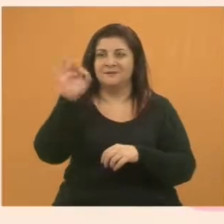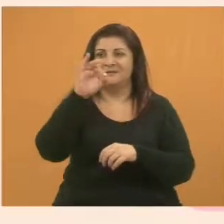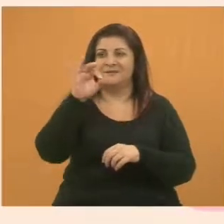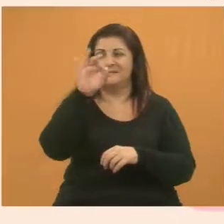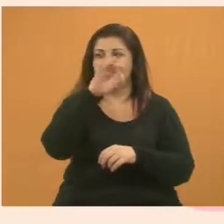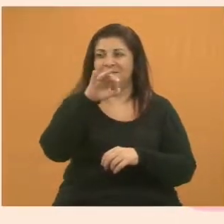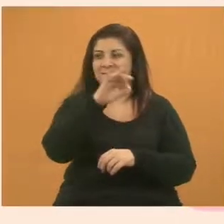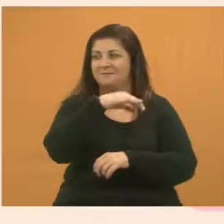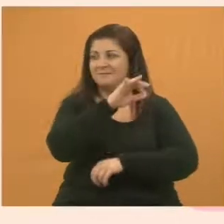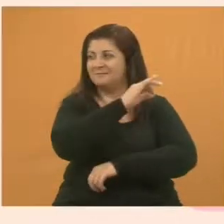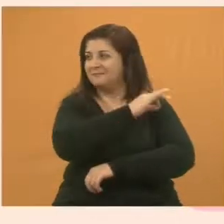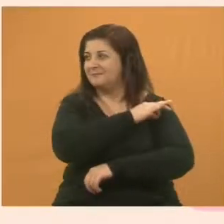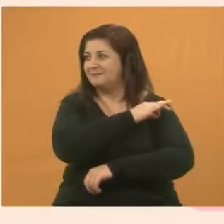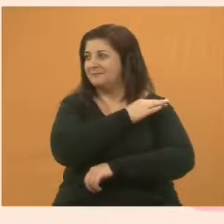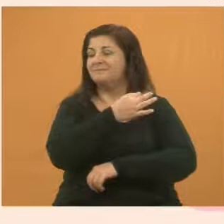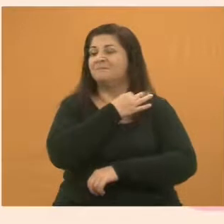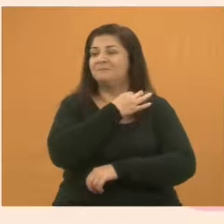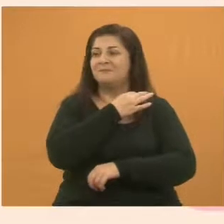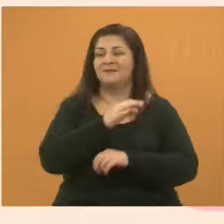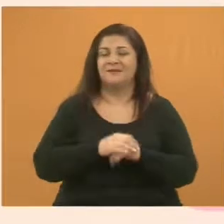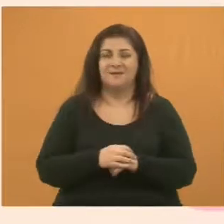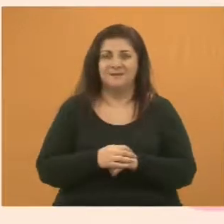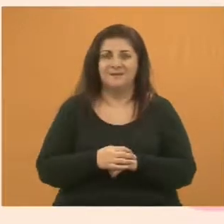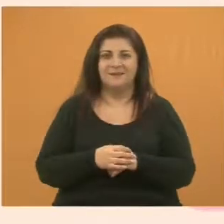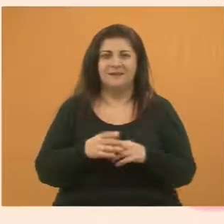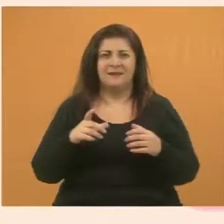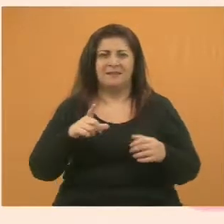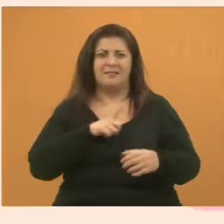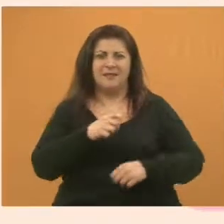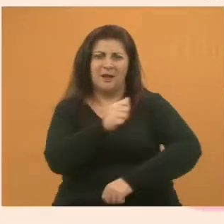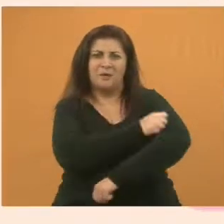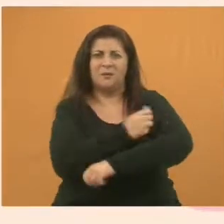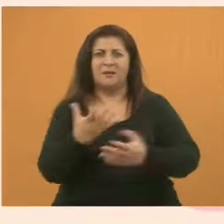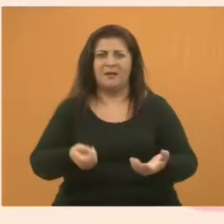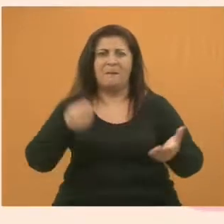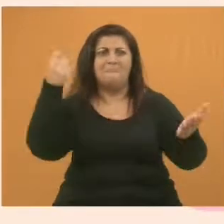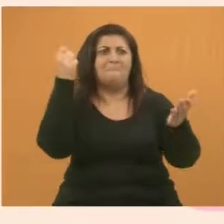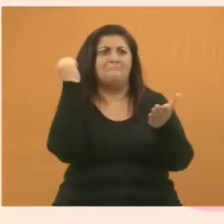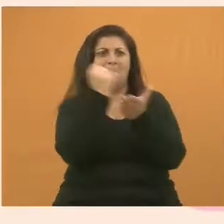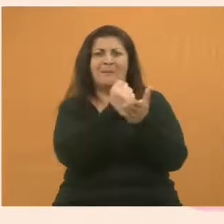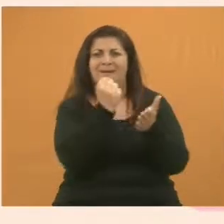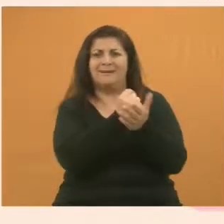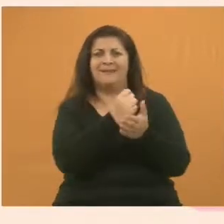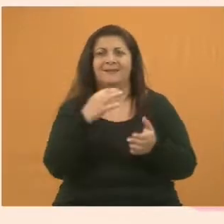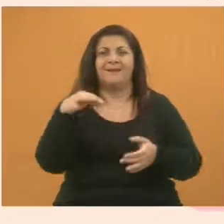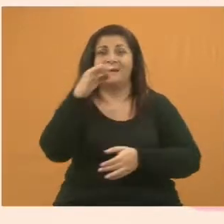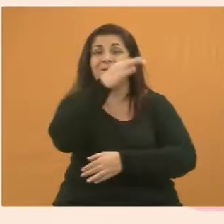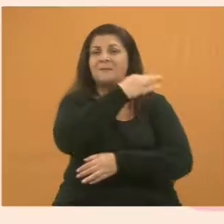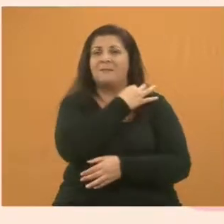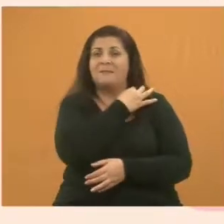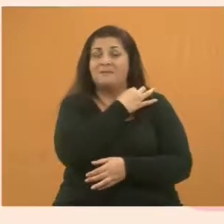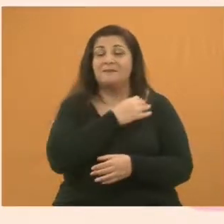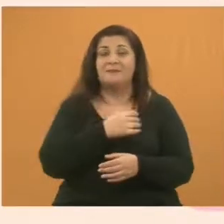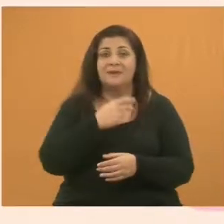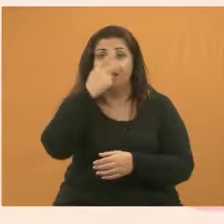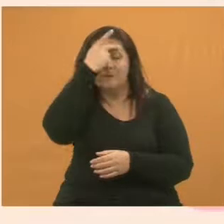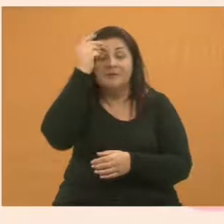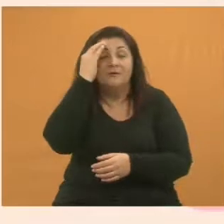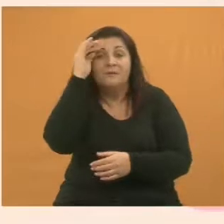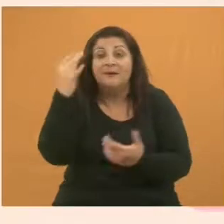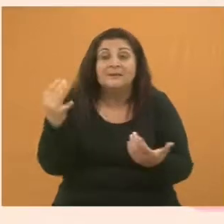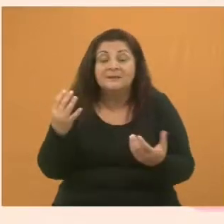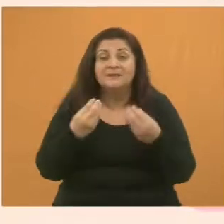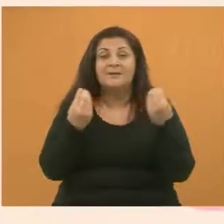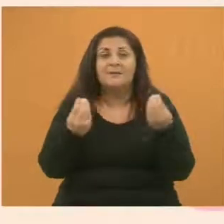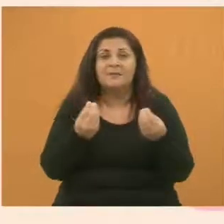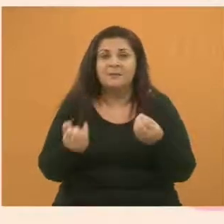a algumas abelhas invadindo a escola, os alunos querendo matar as abelhas, aquele auê todo. E as pessoas não imaginam a importância que tem esse